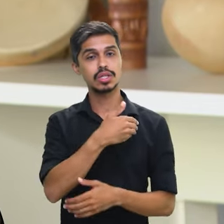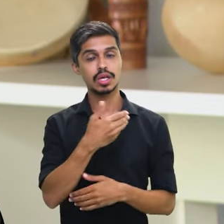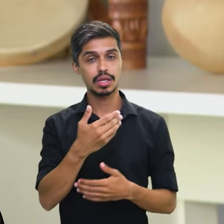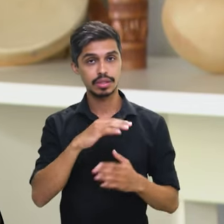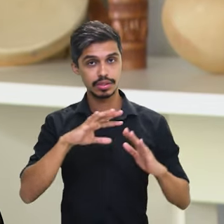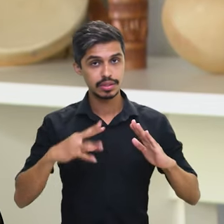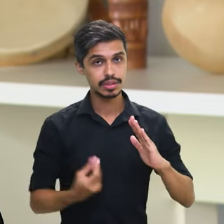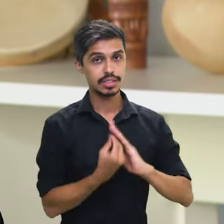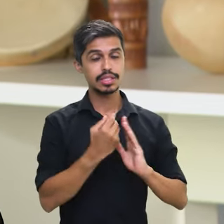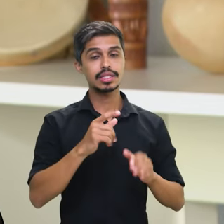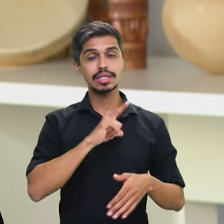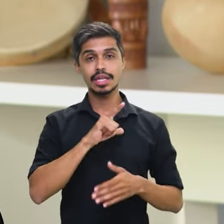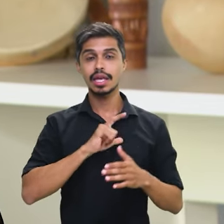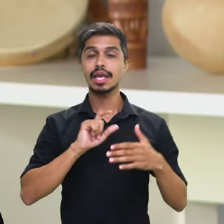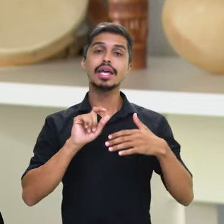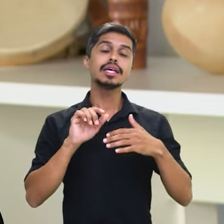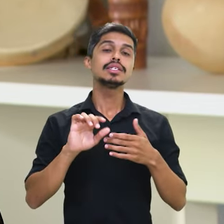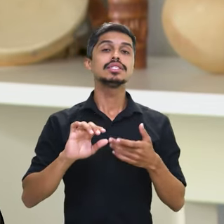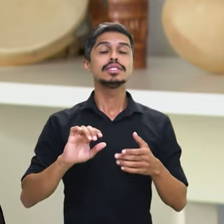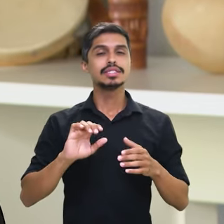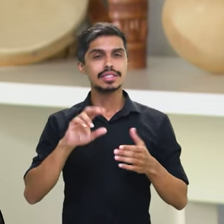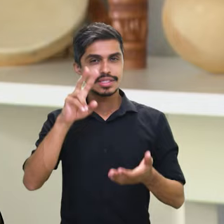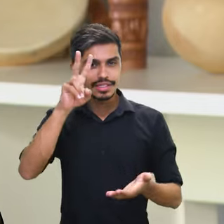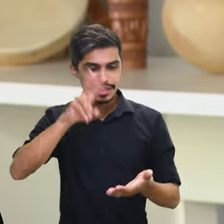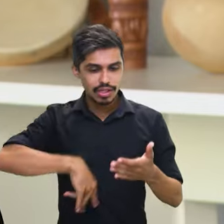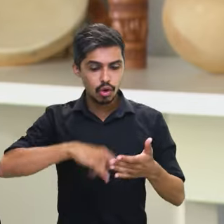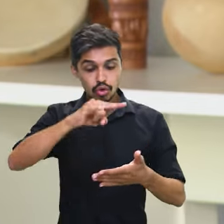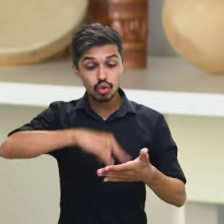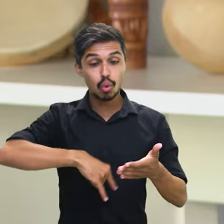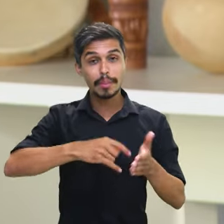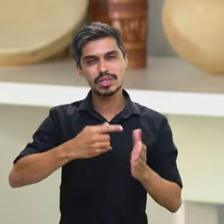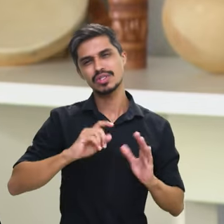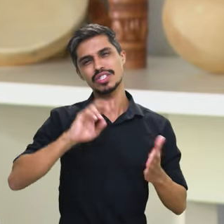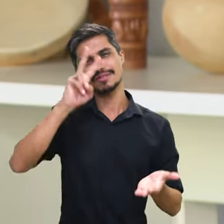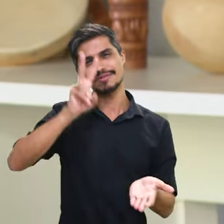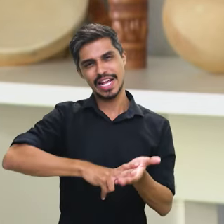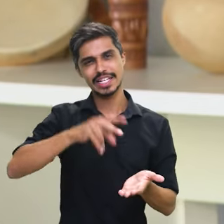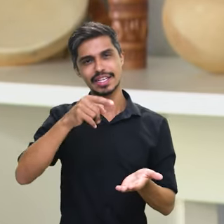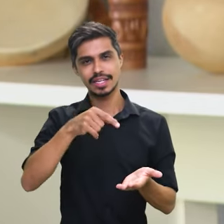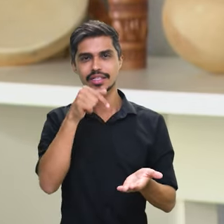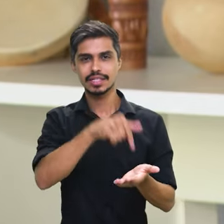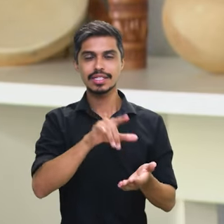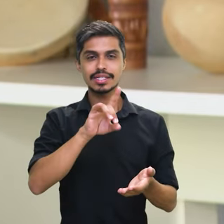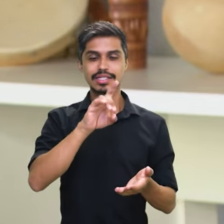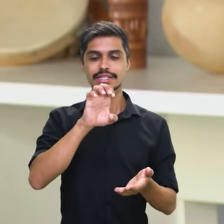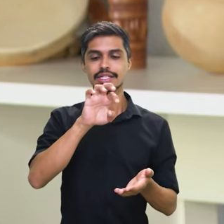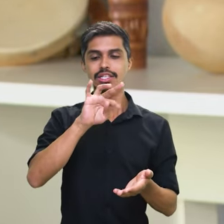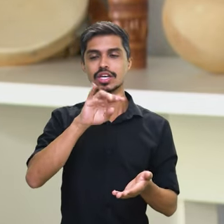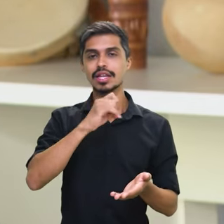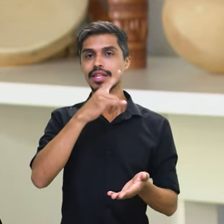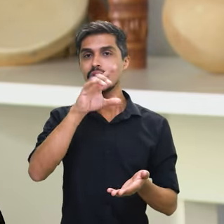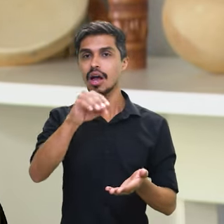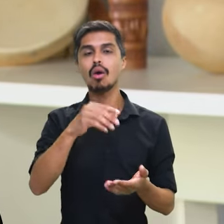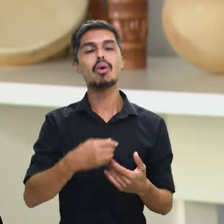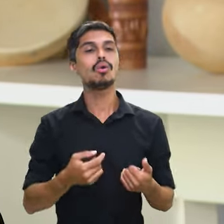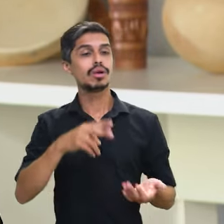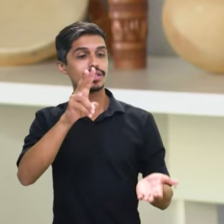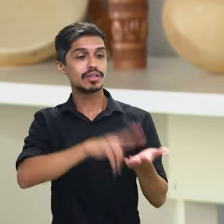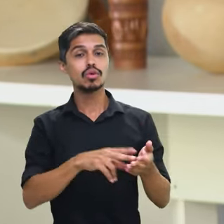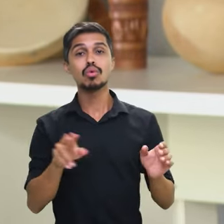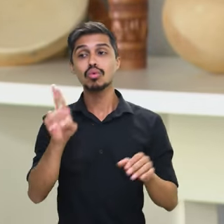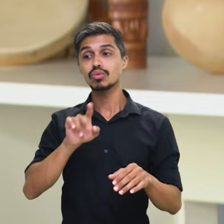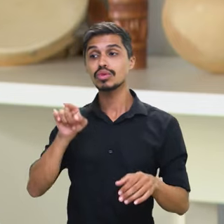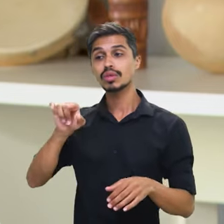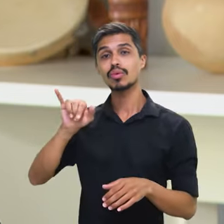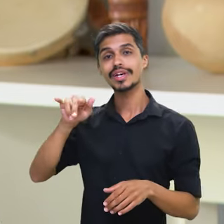A agilização das setidões, as setidões que permitem o título através do INCRA, também estão sendo